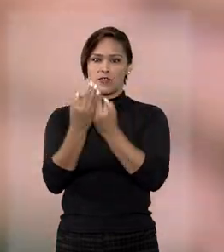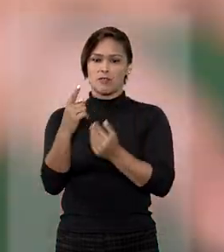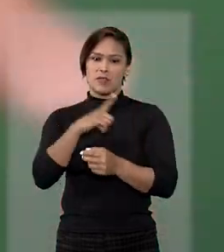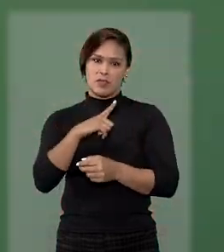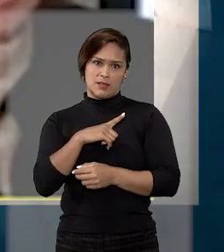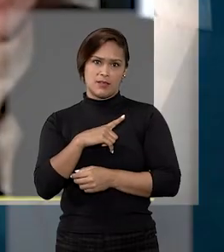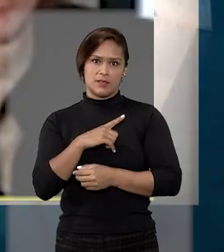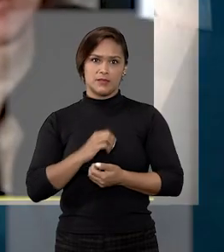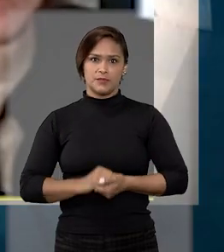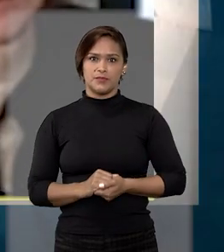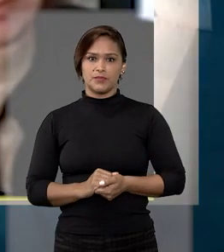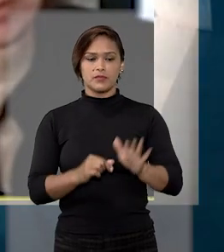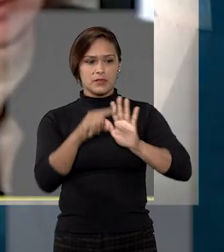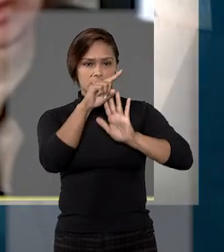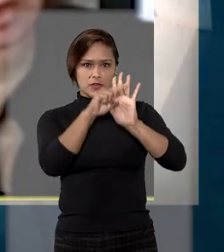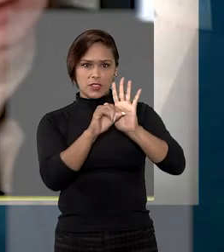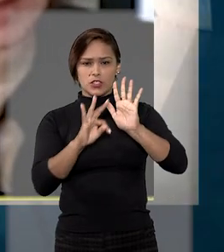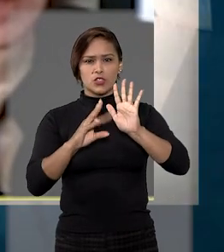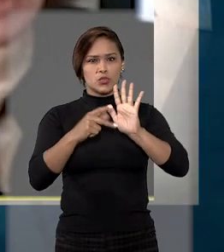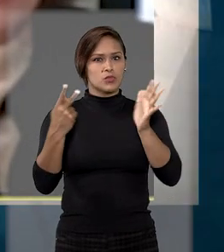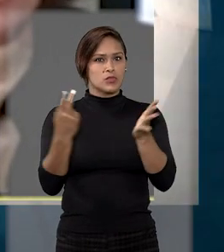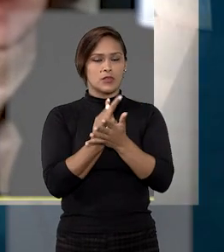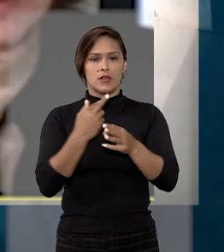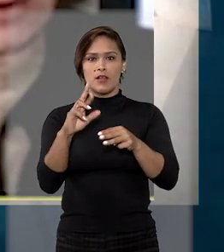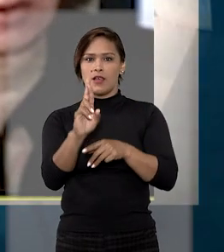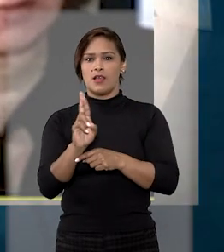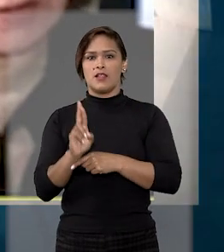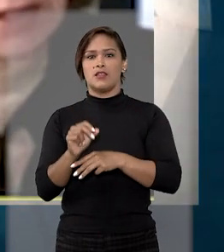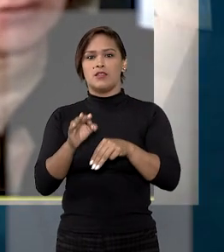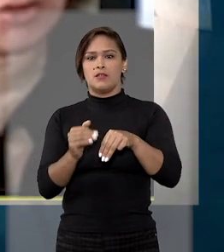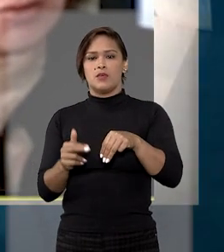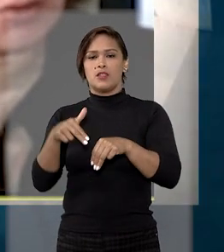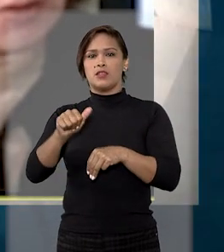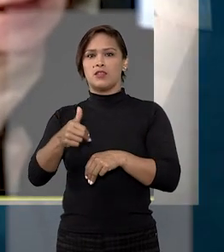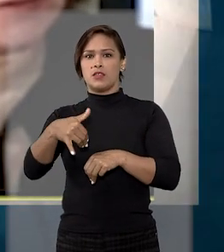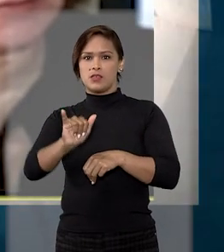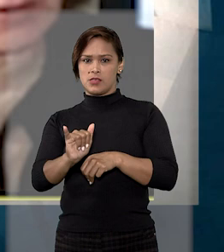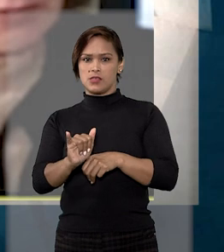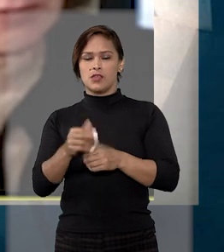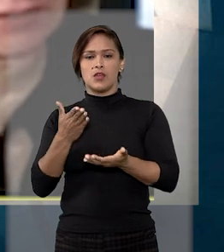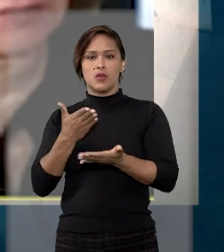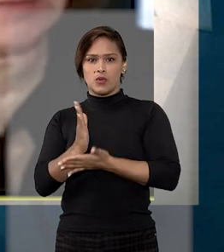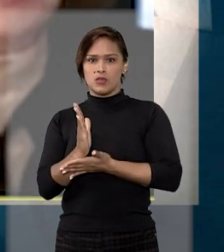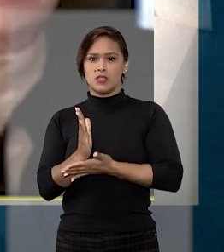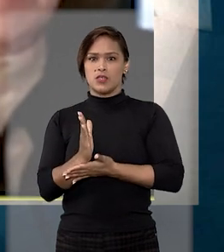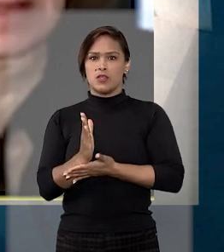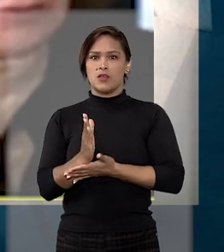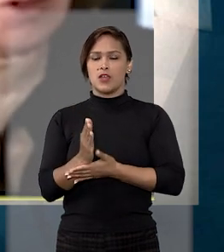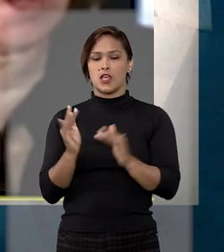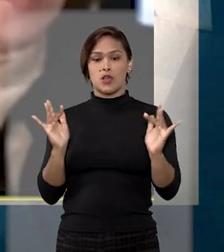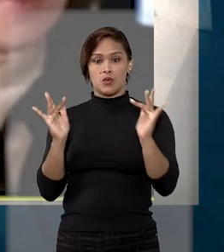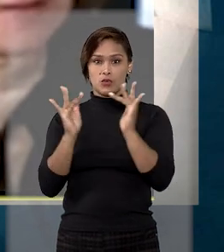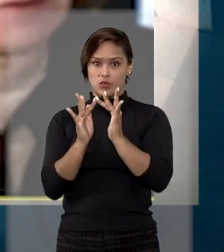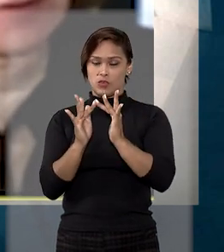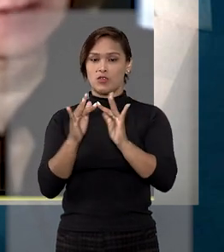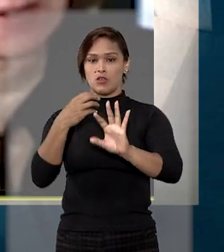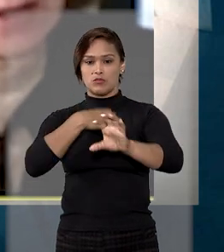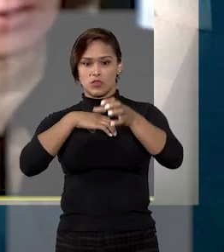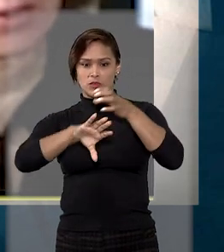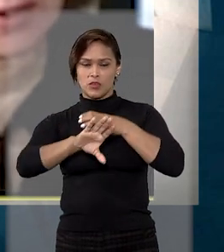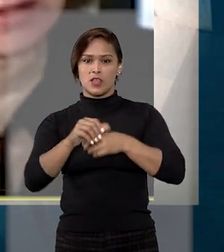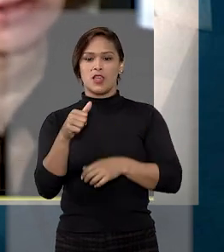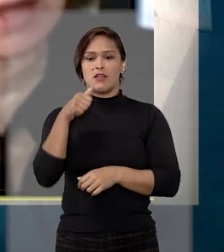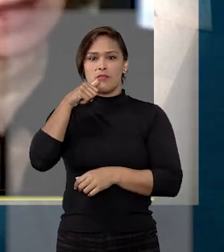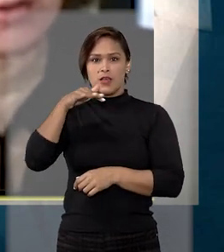parentais. Diante desse cenário, a relatora ministra Nancy Andrigue considerou que, embora os vínculos socioafetivos